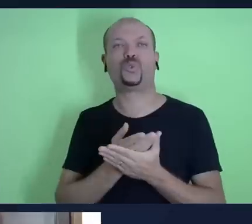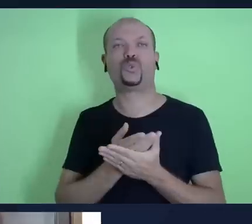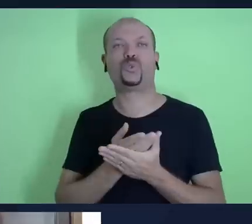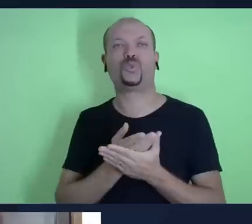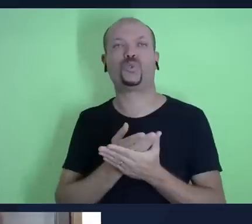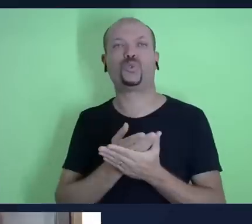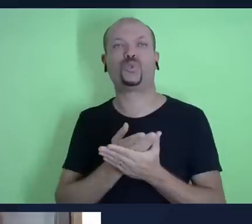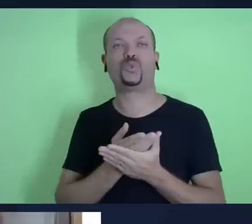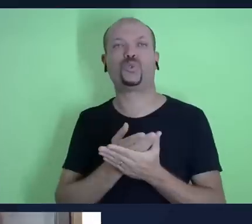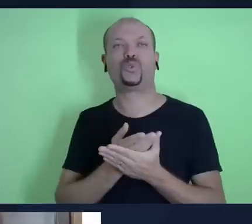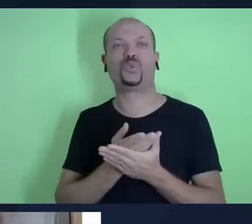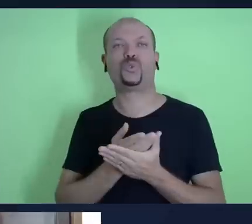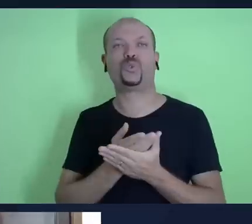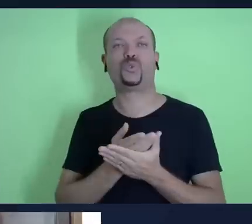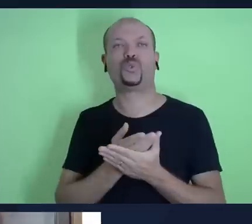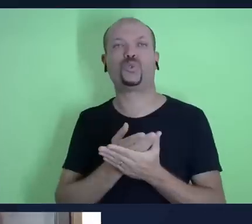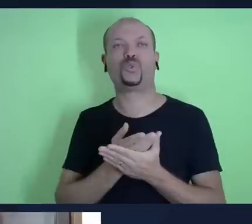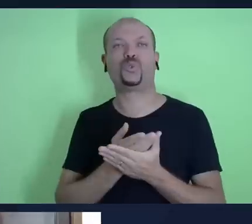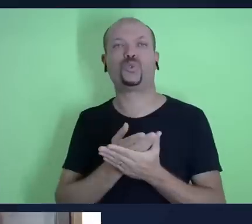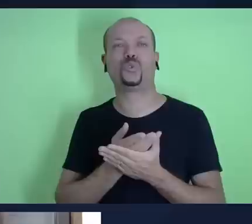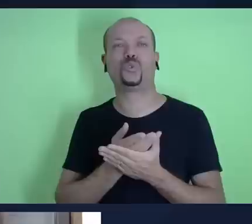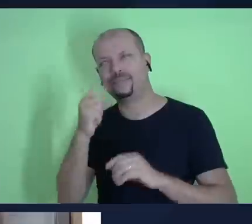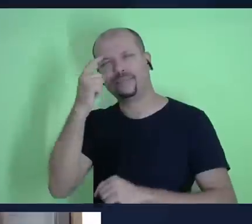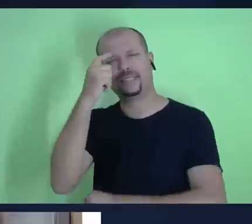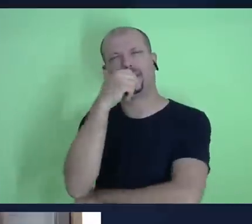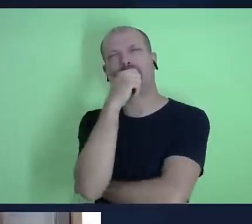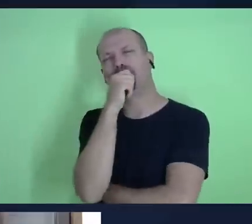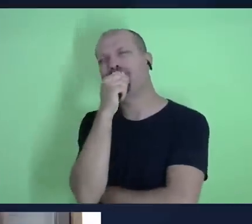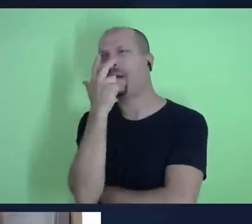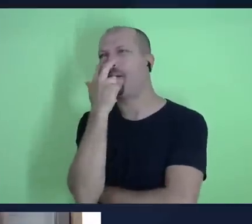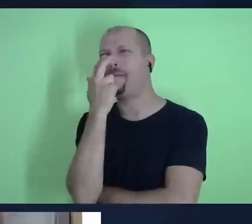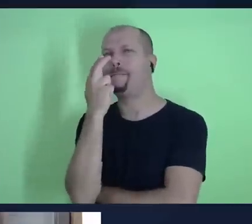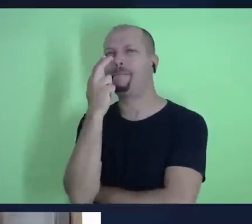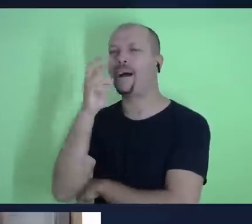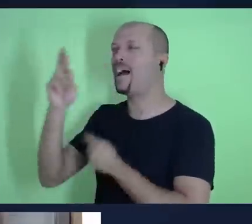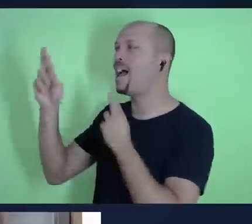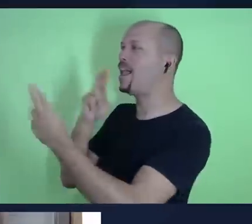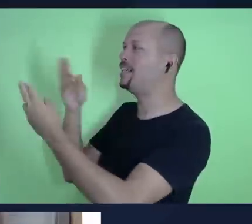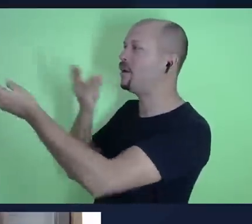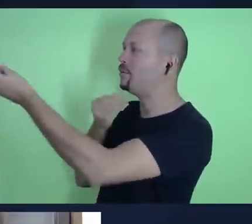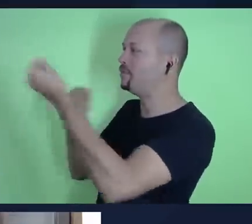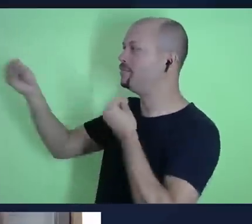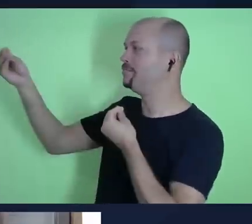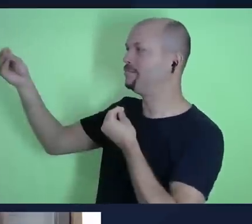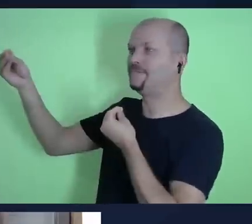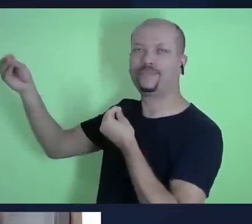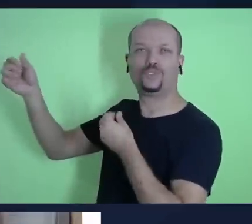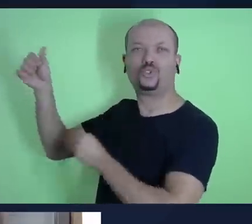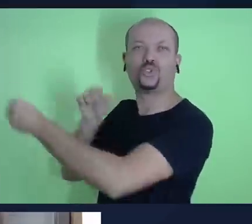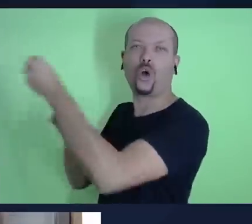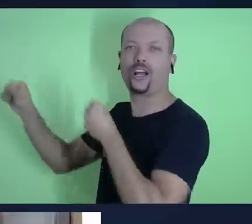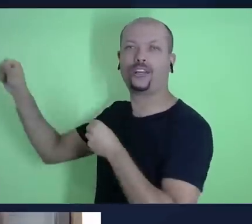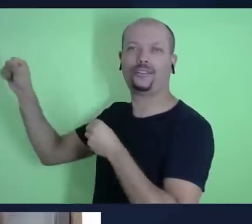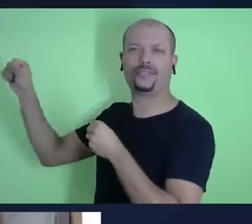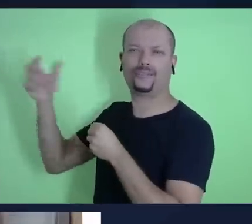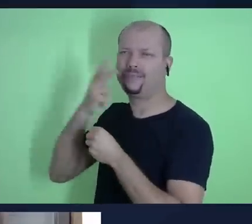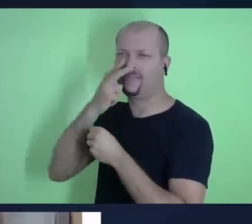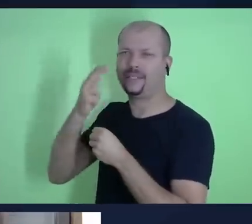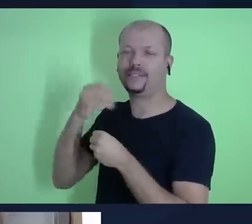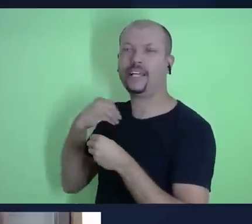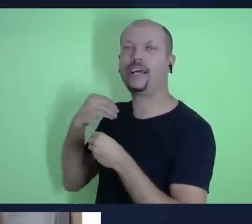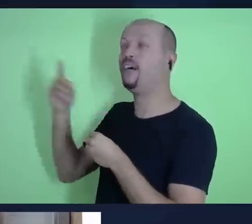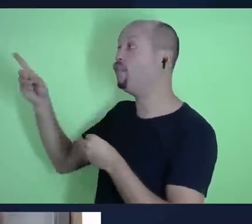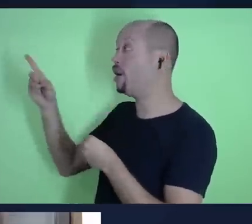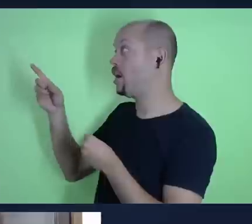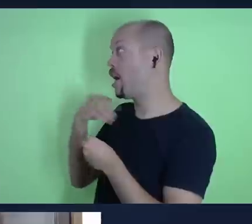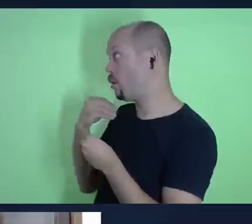fiquei com a impressão de que parece uma relação de troca entre Deus e nós como se a gente tivesse eu devolvo o dízimo o Senhor me abençoa